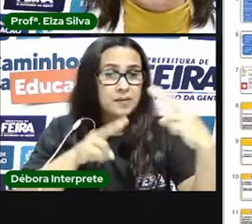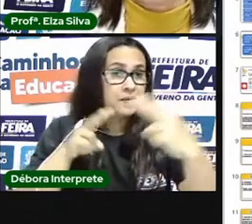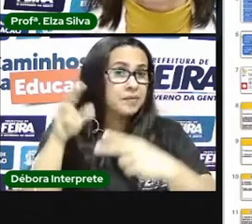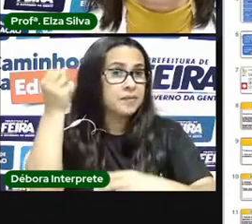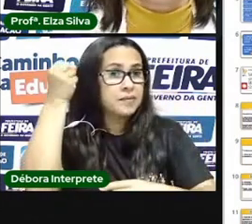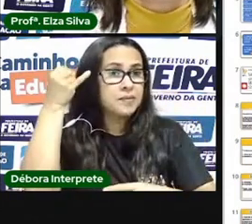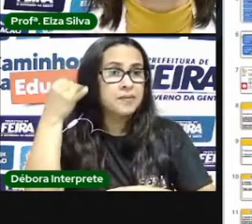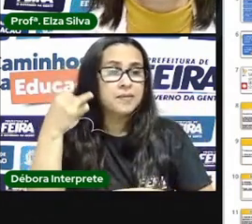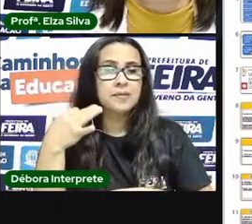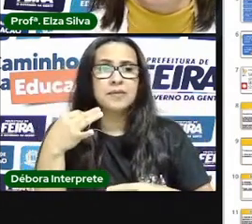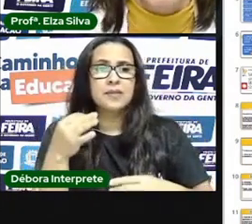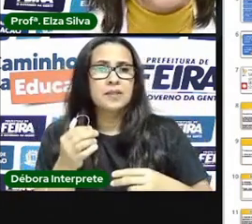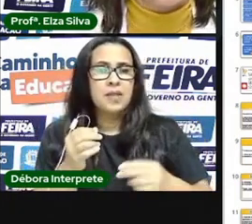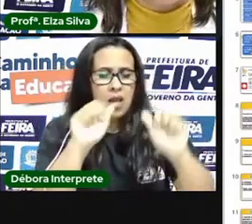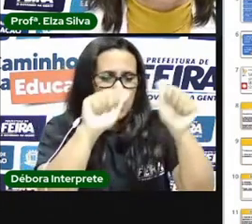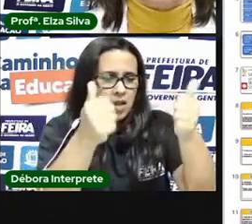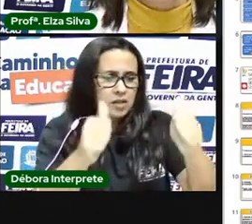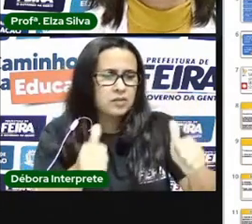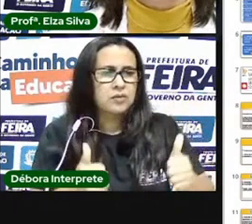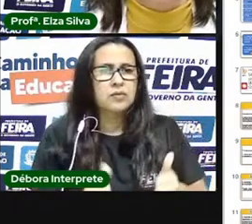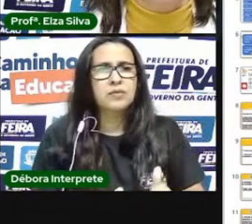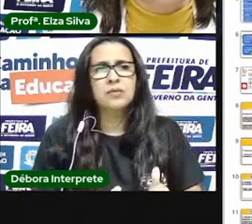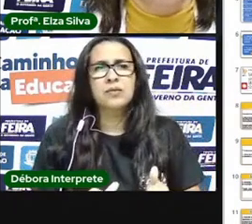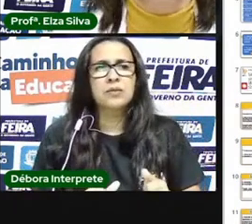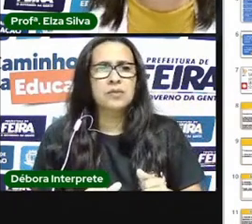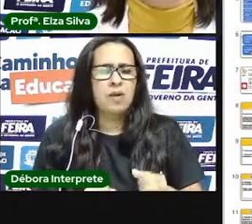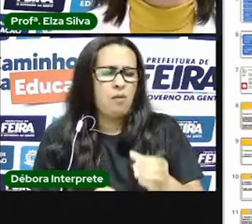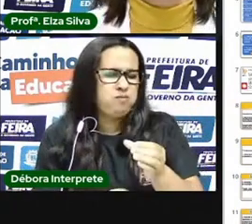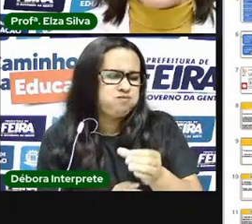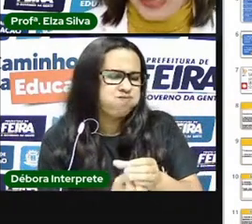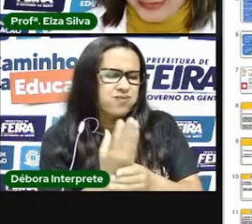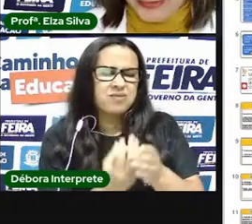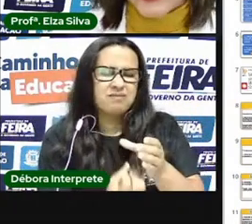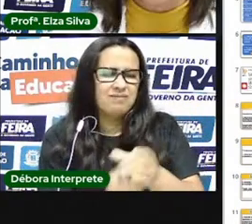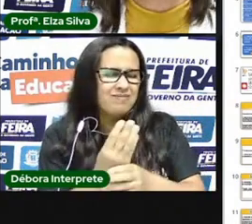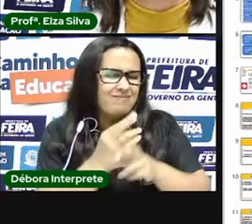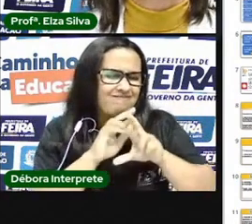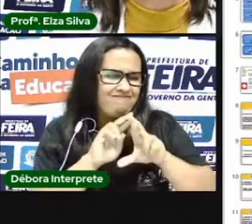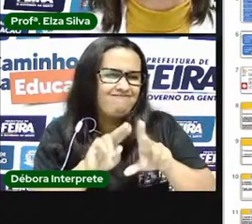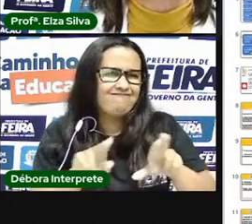A gravura, a escultura e um universo infinito de possibilidades.